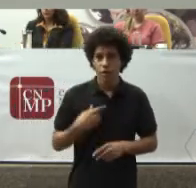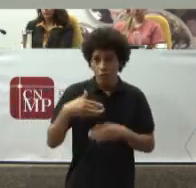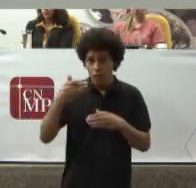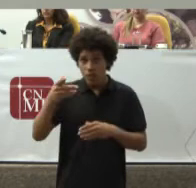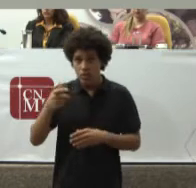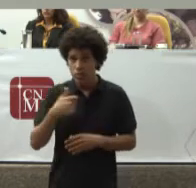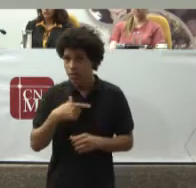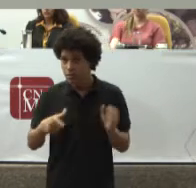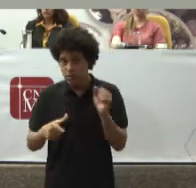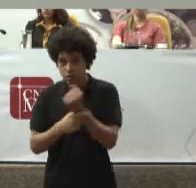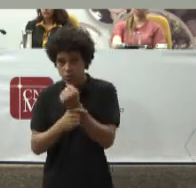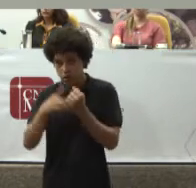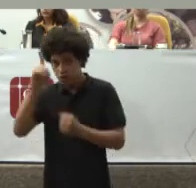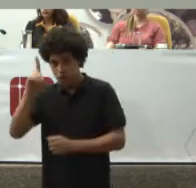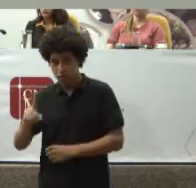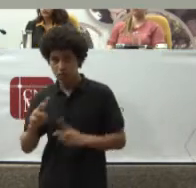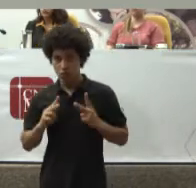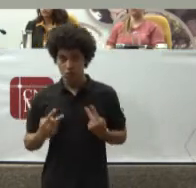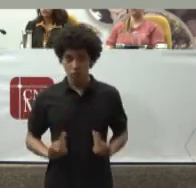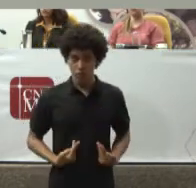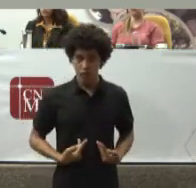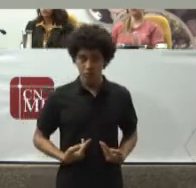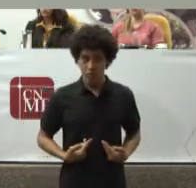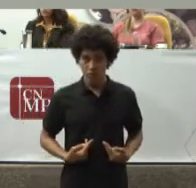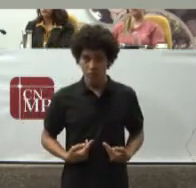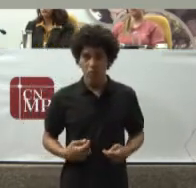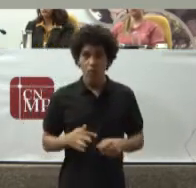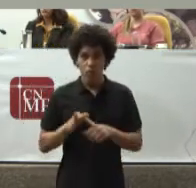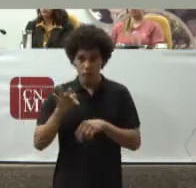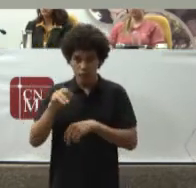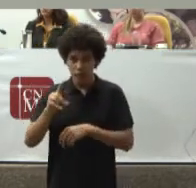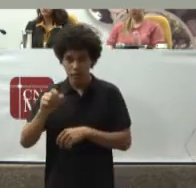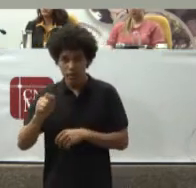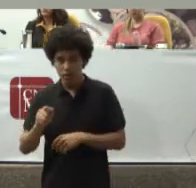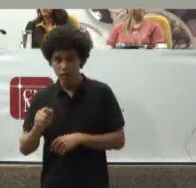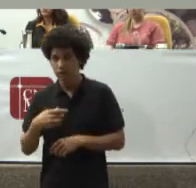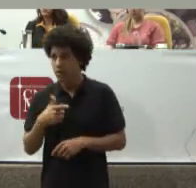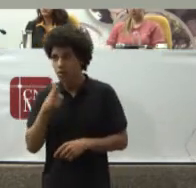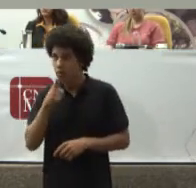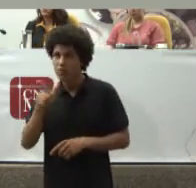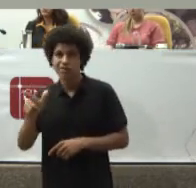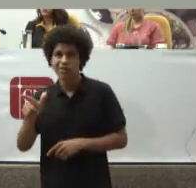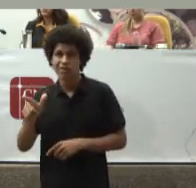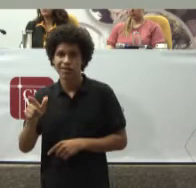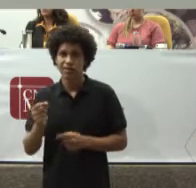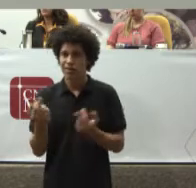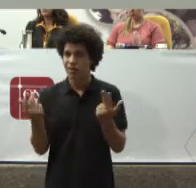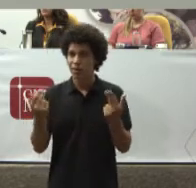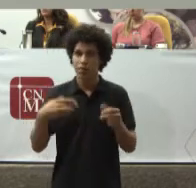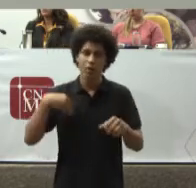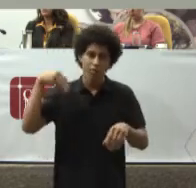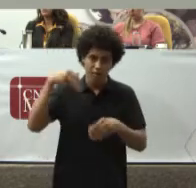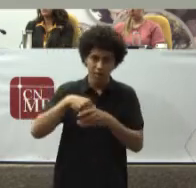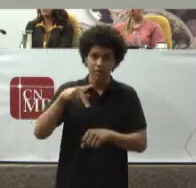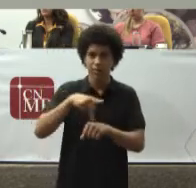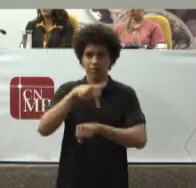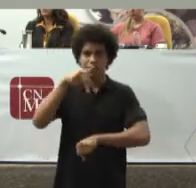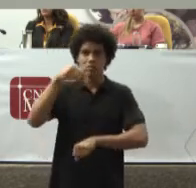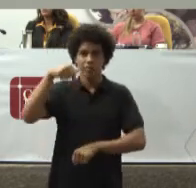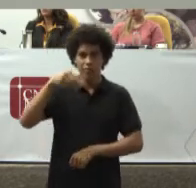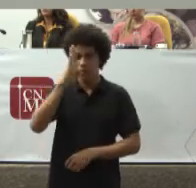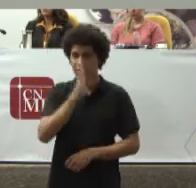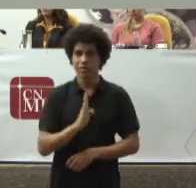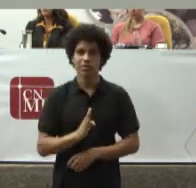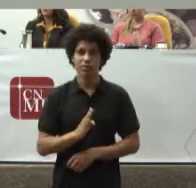Não conseguem Articular um sistema Público de saúde Tão abrangente Quanto o nosso E o nosso